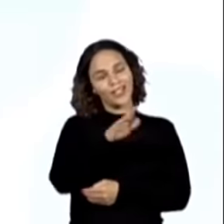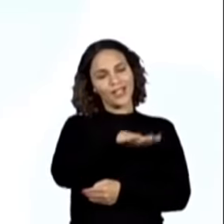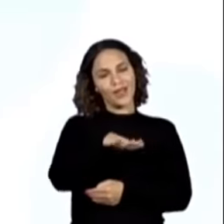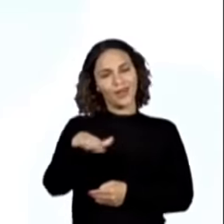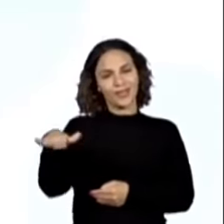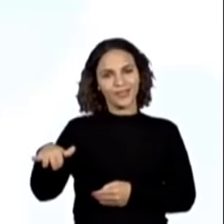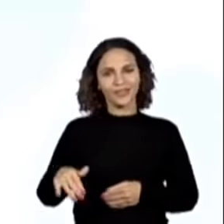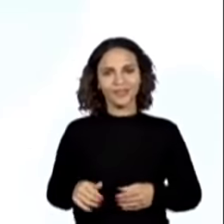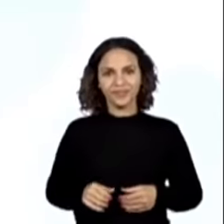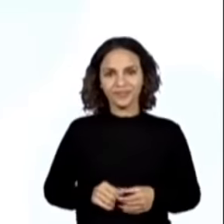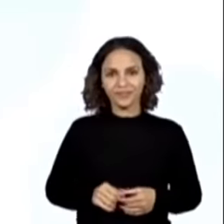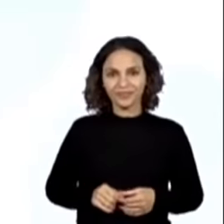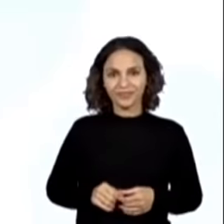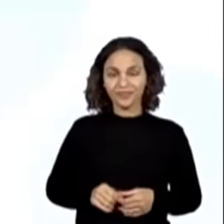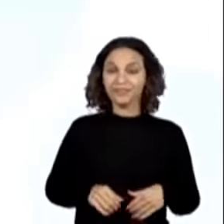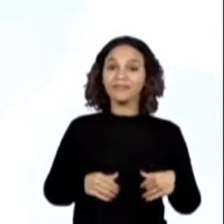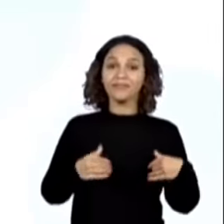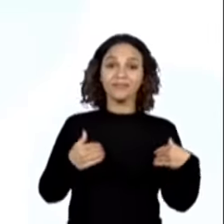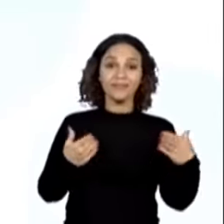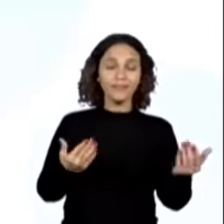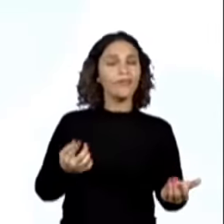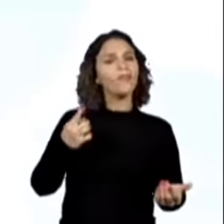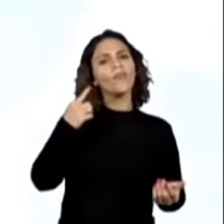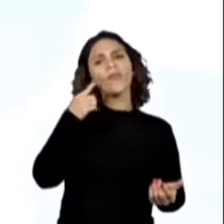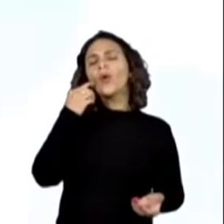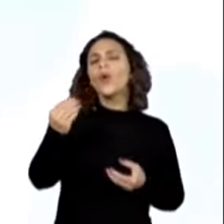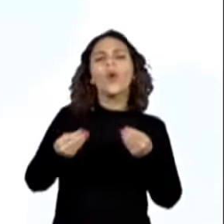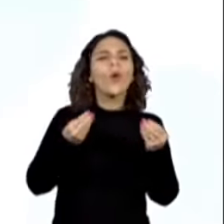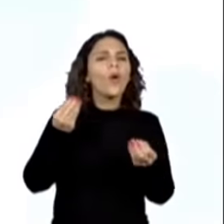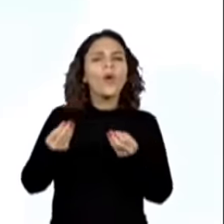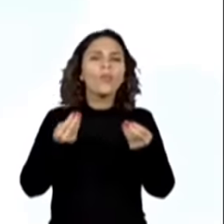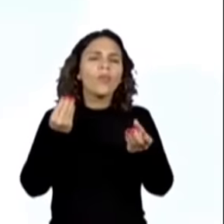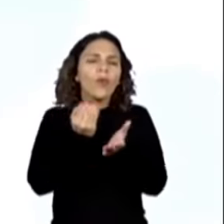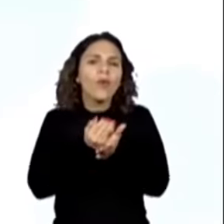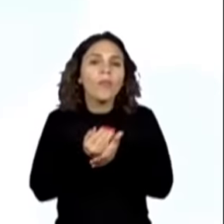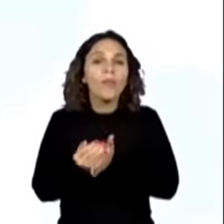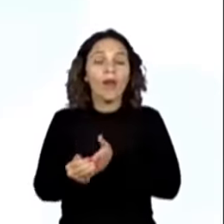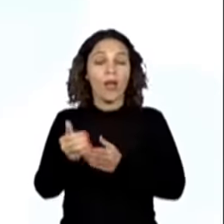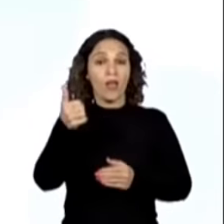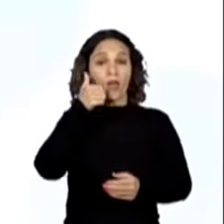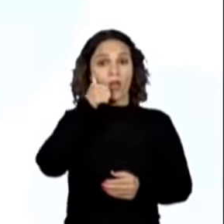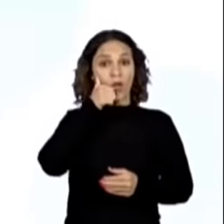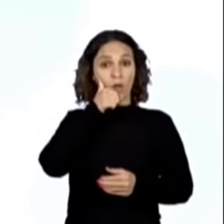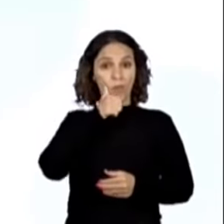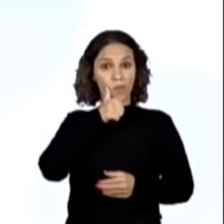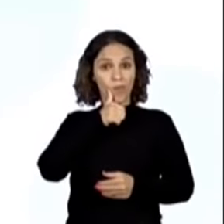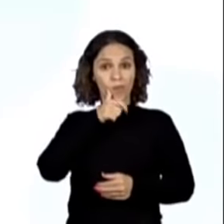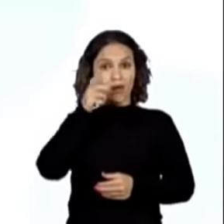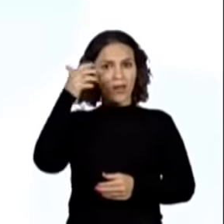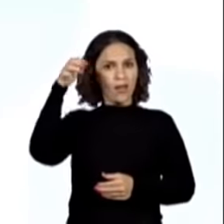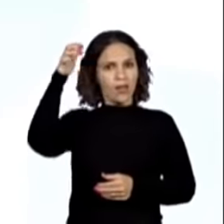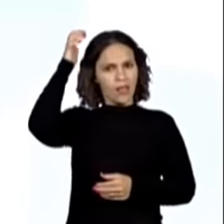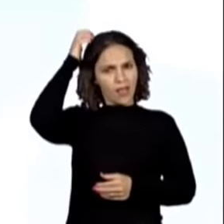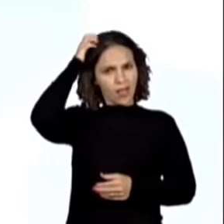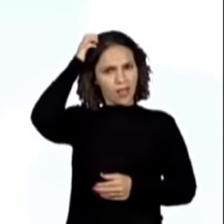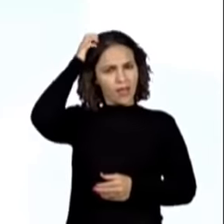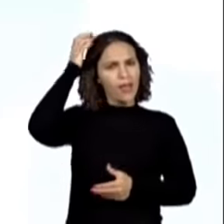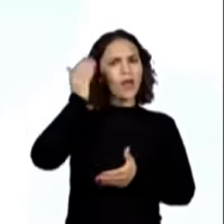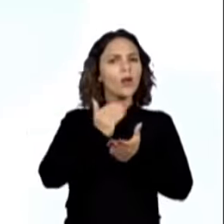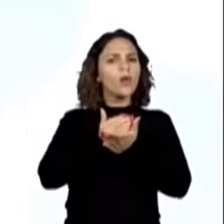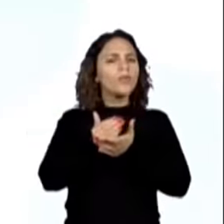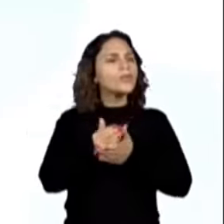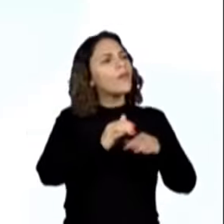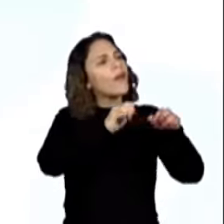como a gente vai começar a aprender a trabalhar o texto. Olha aqui. A rainha começou a admirar os flocos de